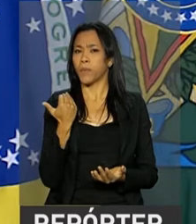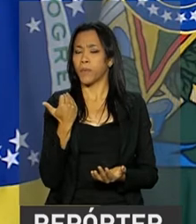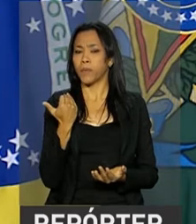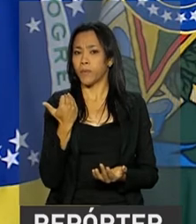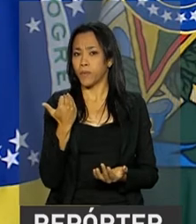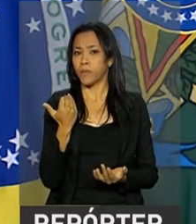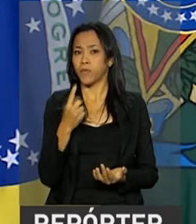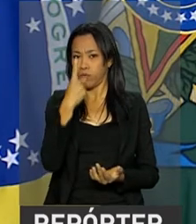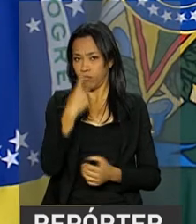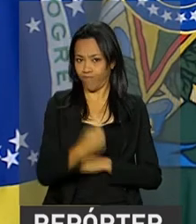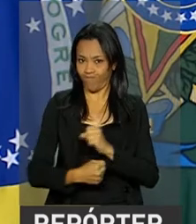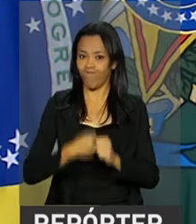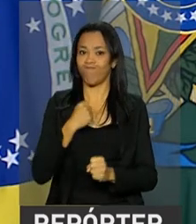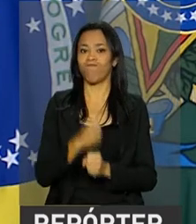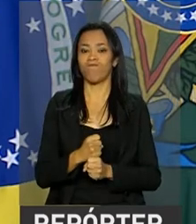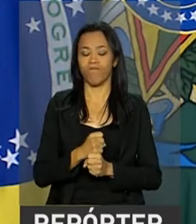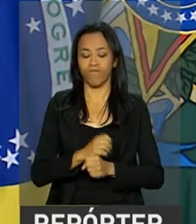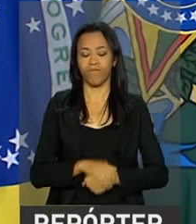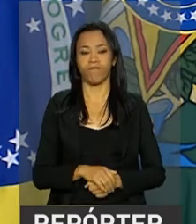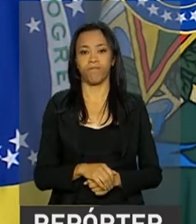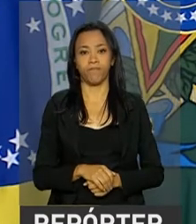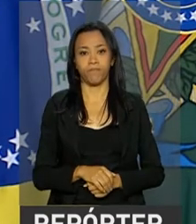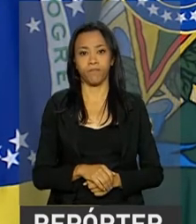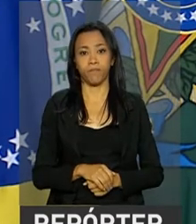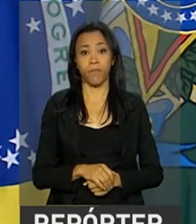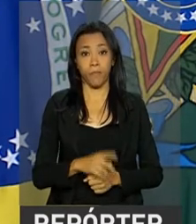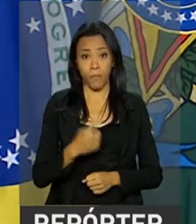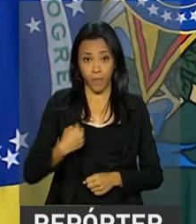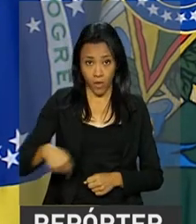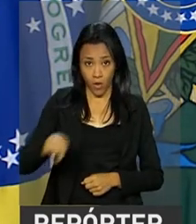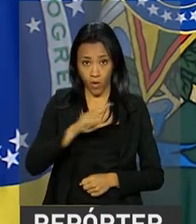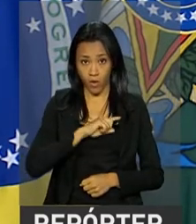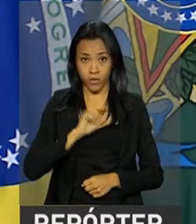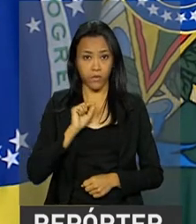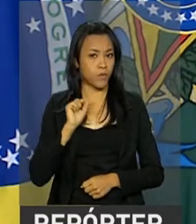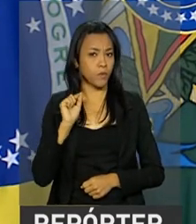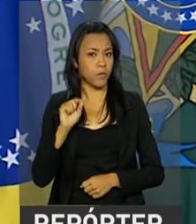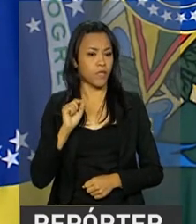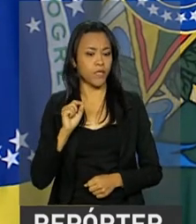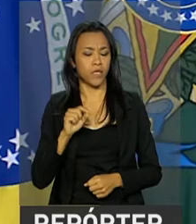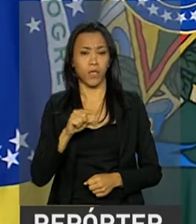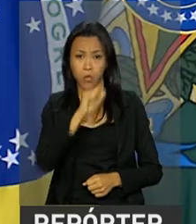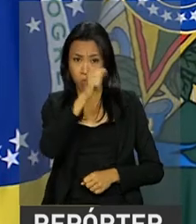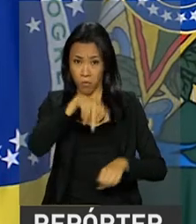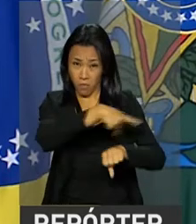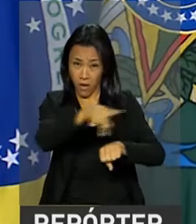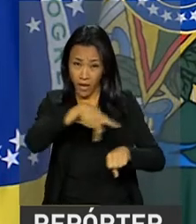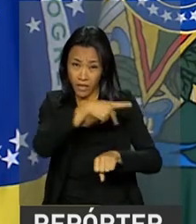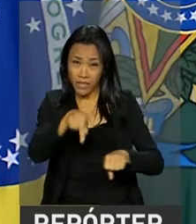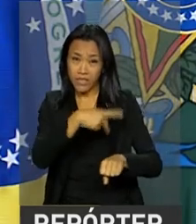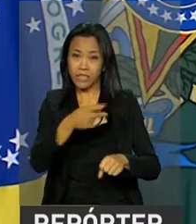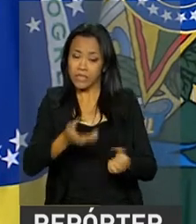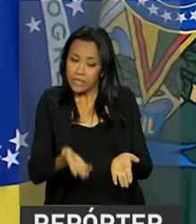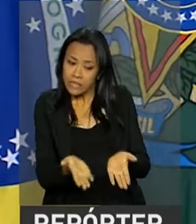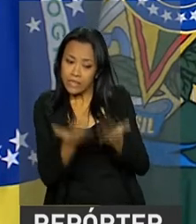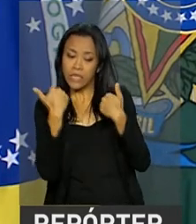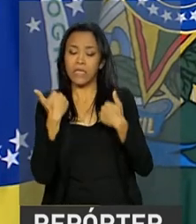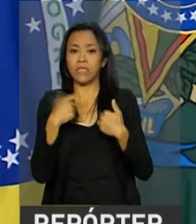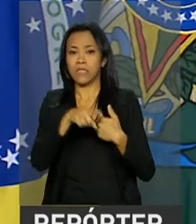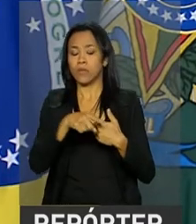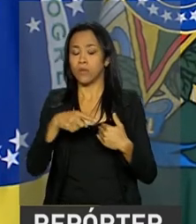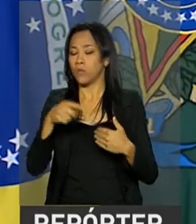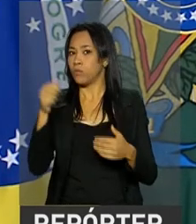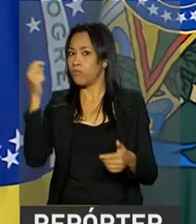de um ano. Estamos retirando o Brasil da mais grave crise